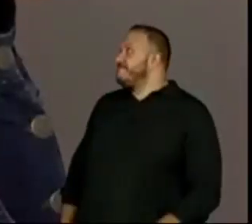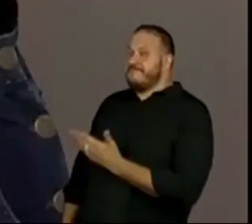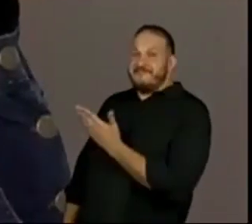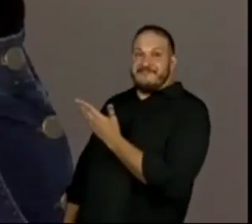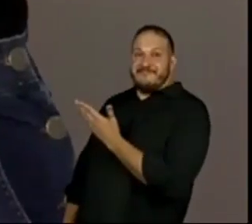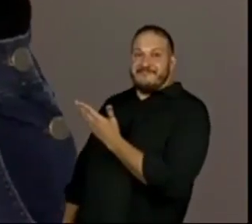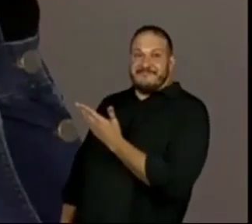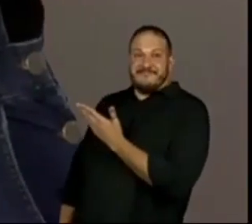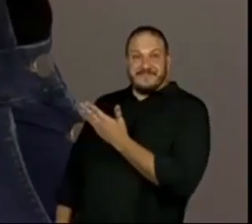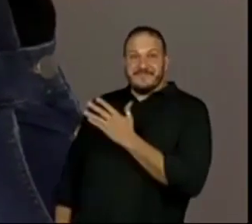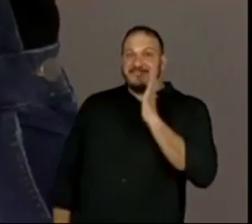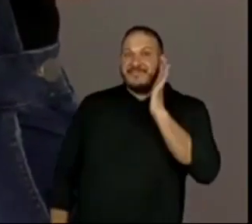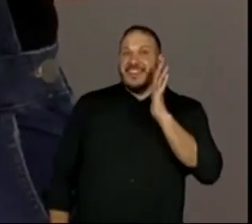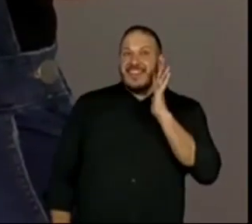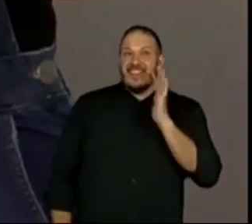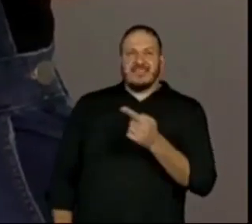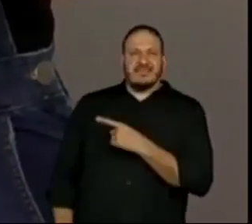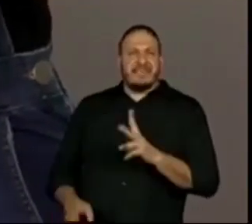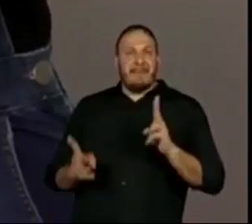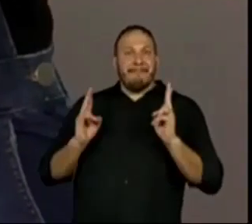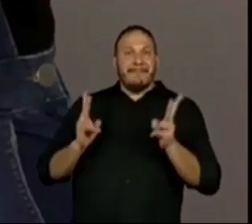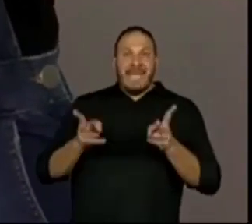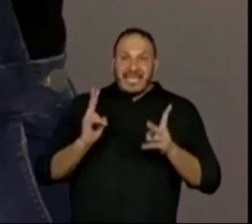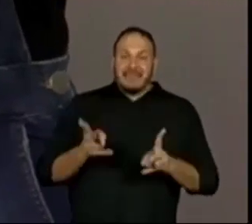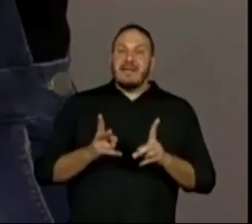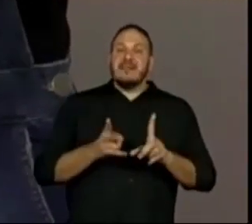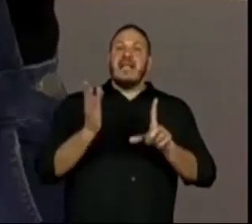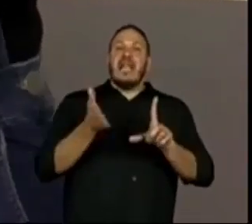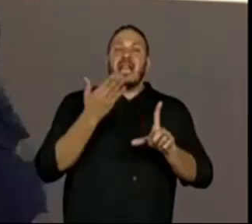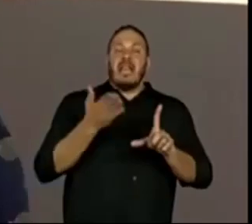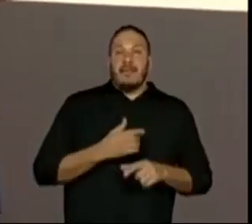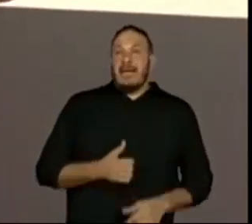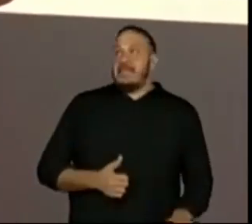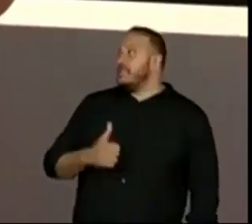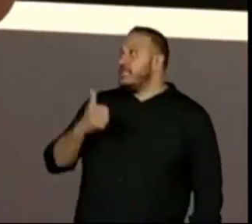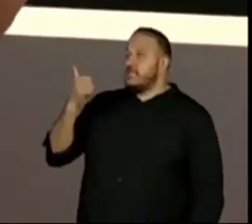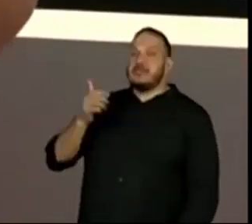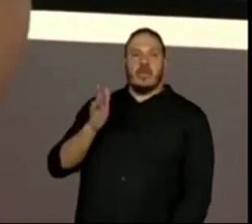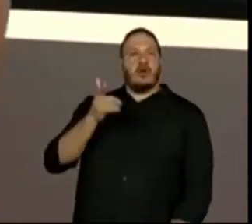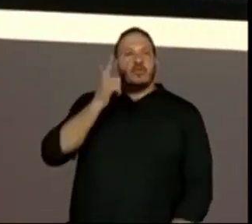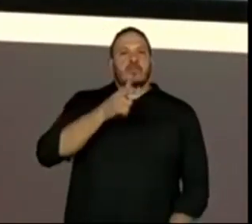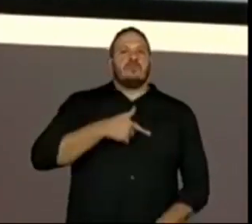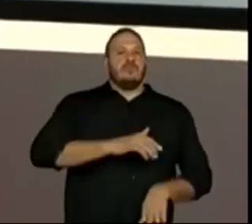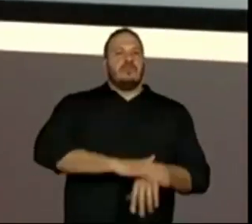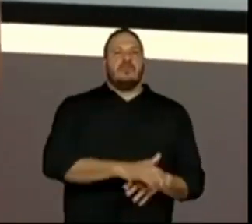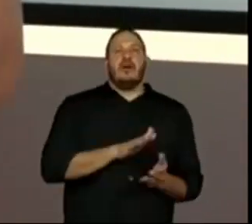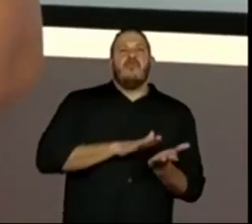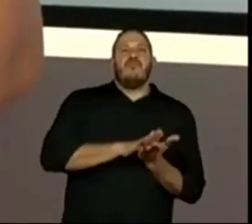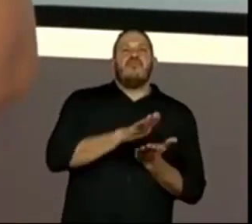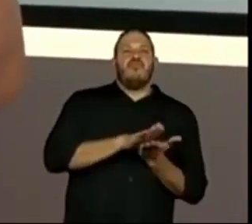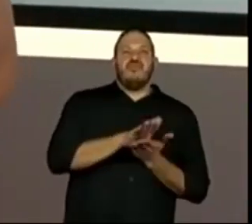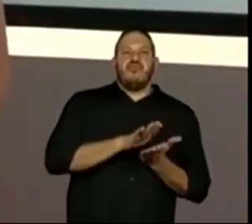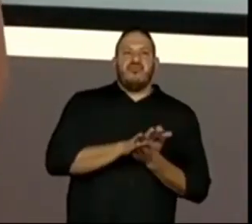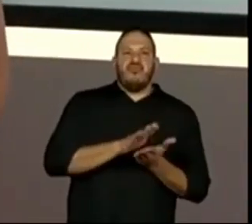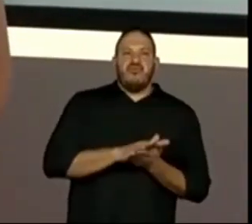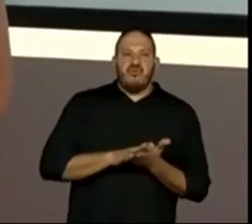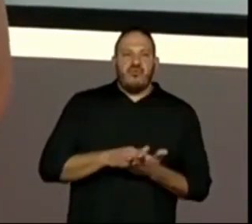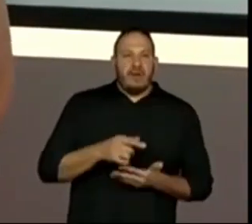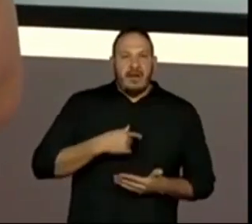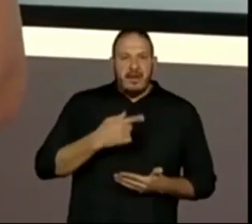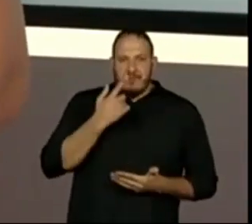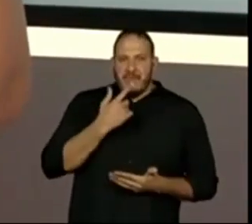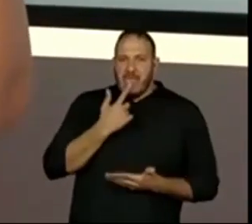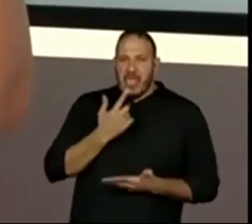Que legal. É a mesma revista, só que ela está impressa. Então, só que eu fiz de um jeito. Deixa eu apoiar no meu corpo. Olha só.